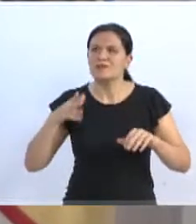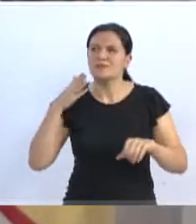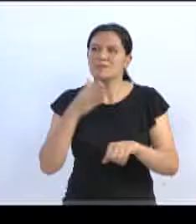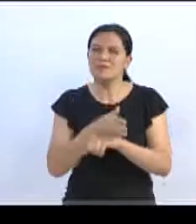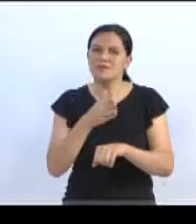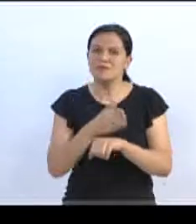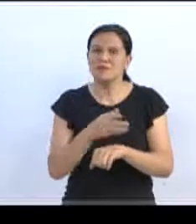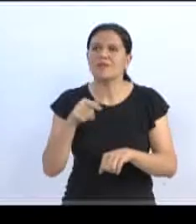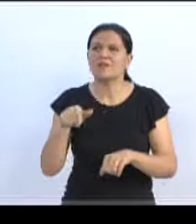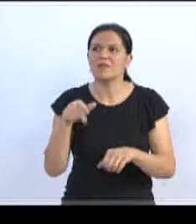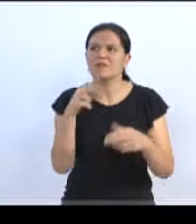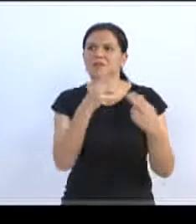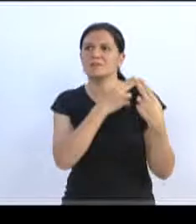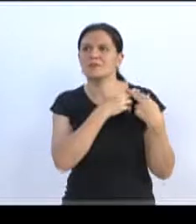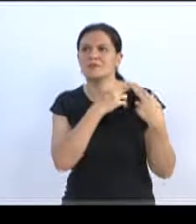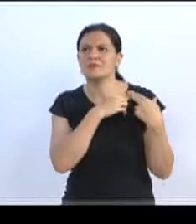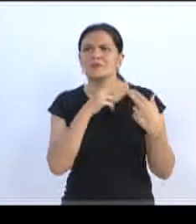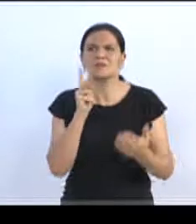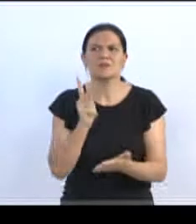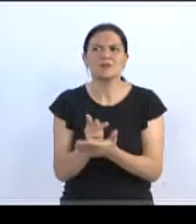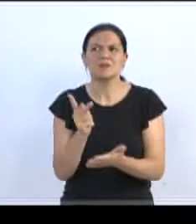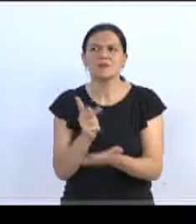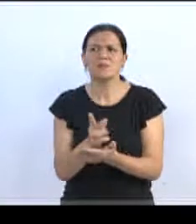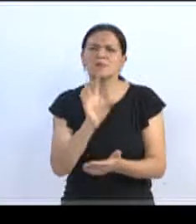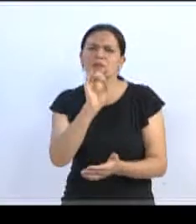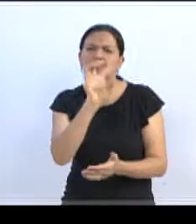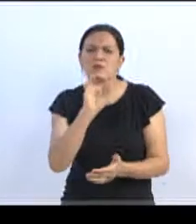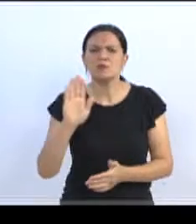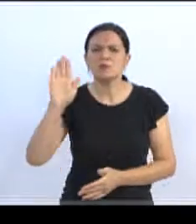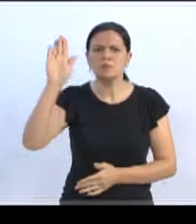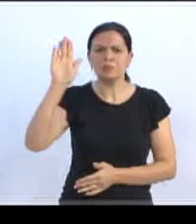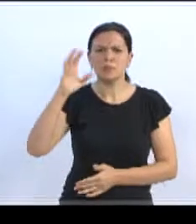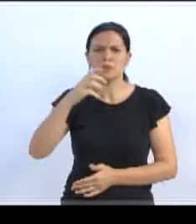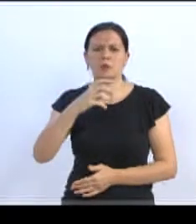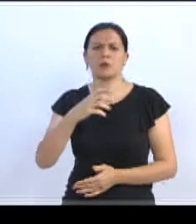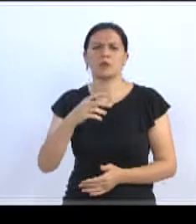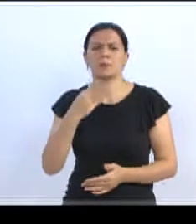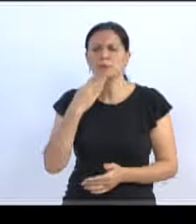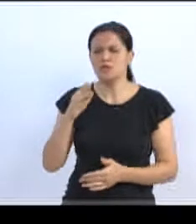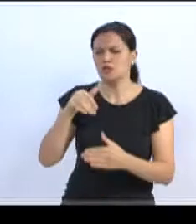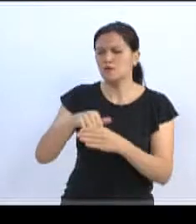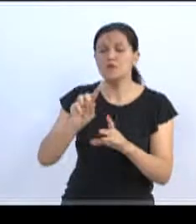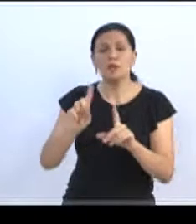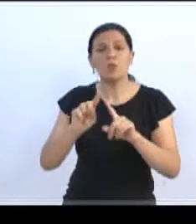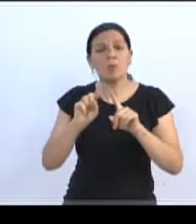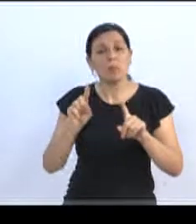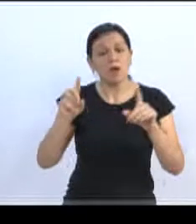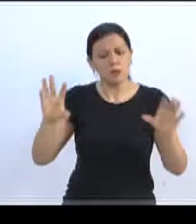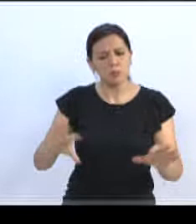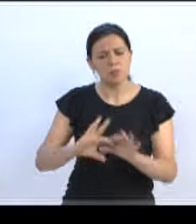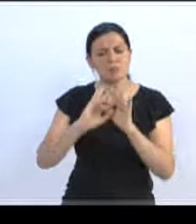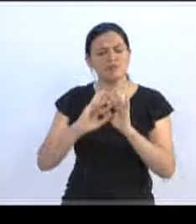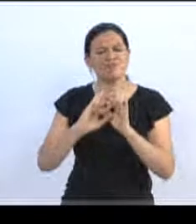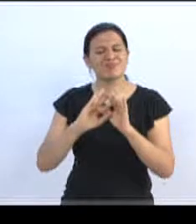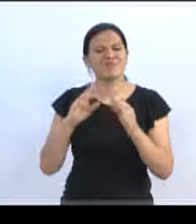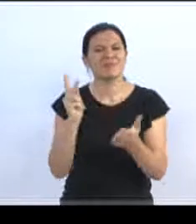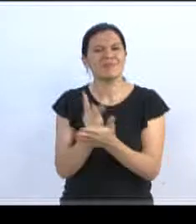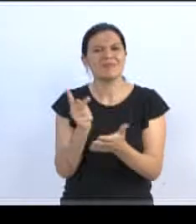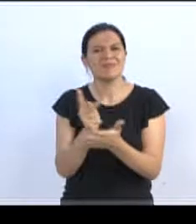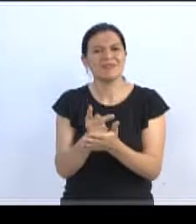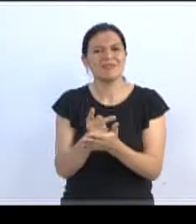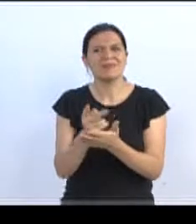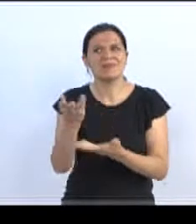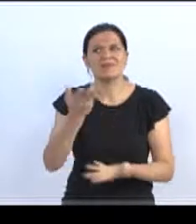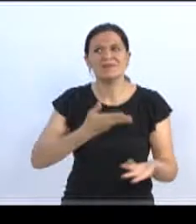nosso papel. Estarmos sempre, não apenas em período eleitoral, mas estarmos de verdade conectados, engajados, pertencentes